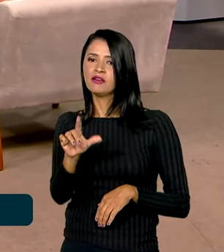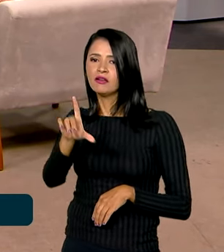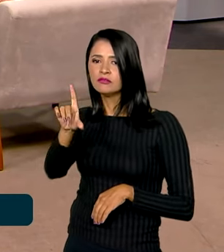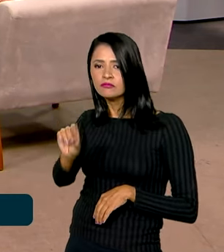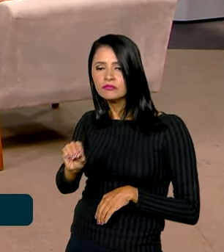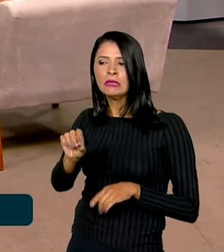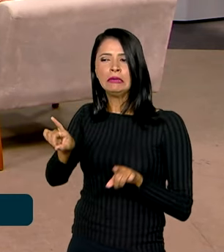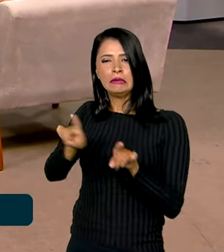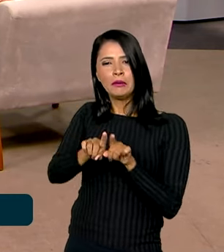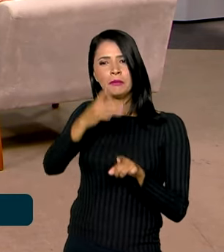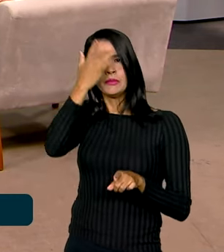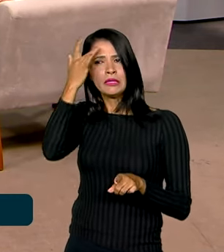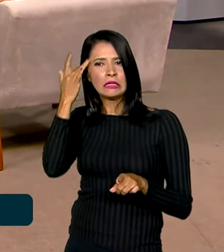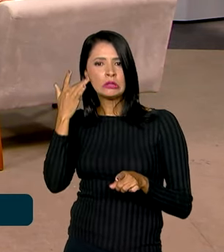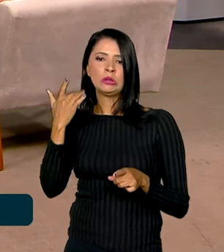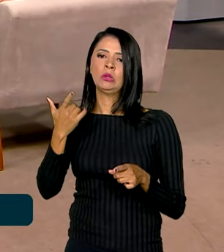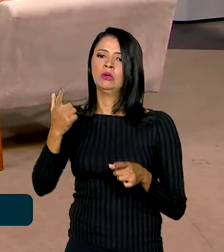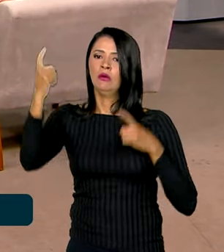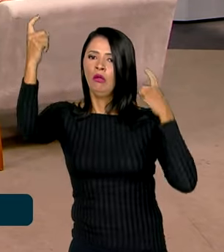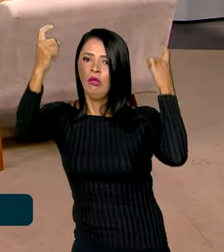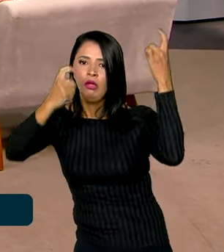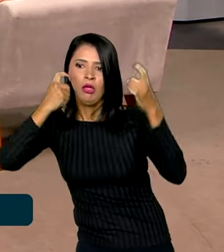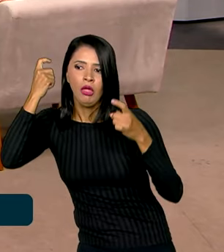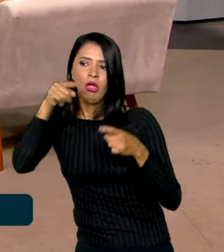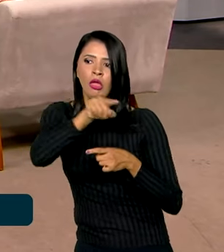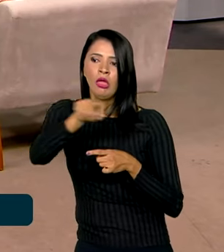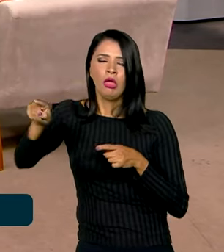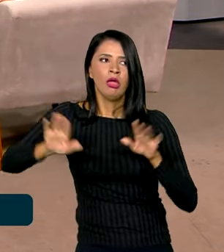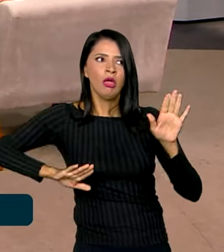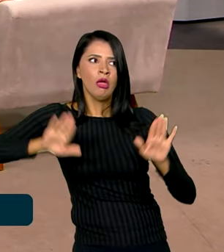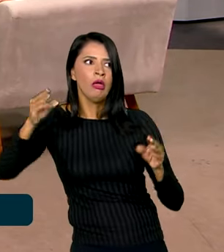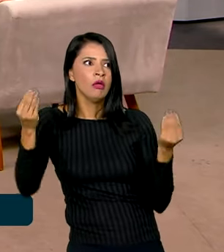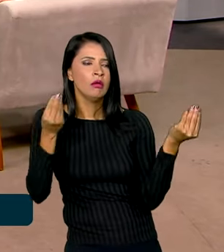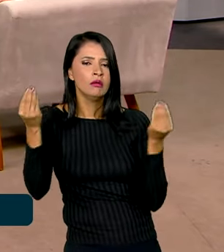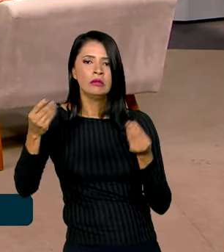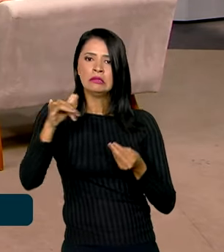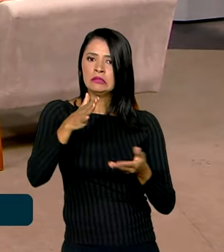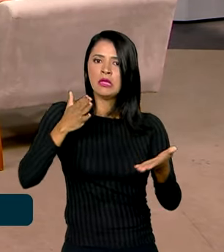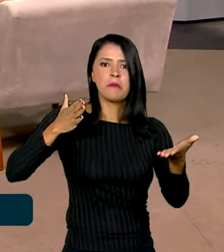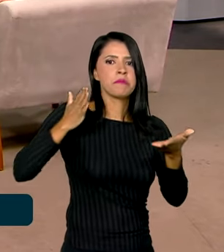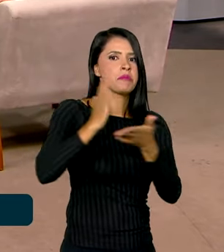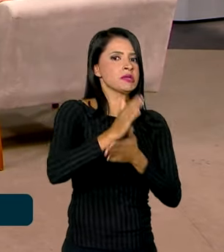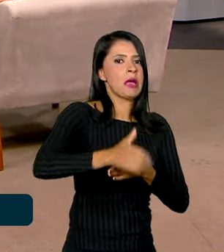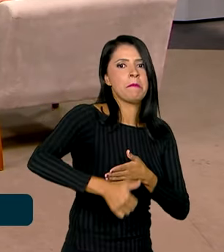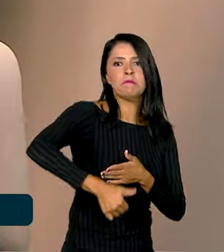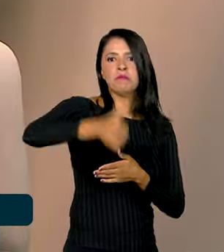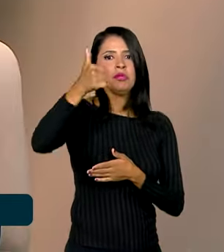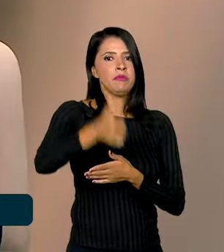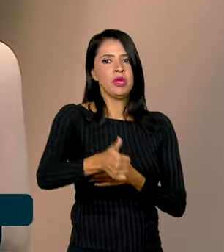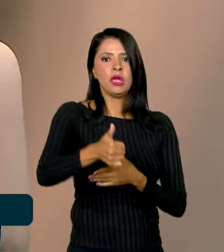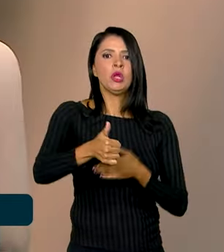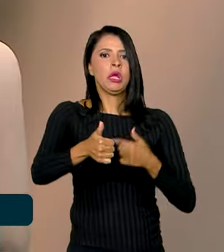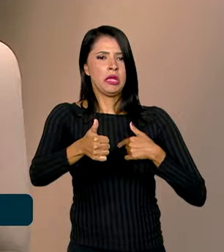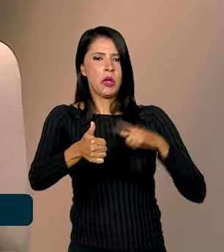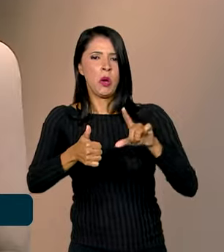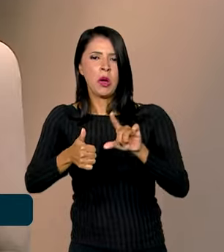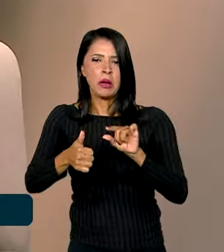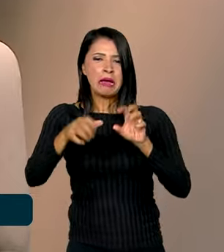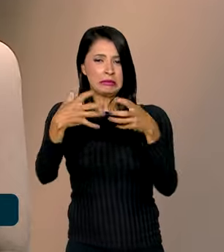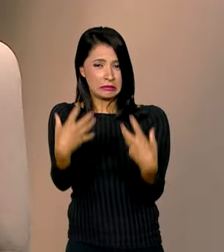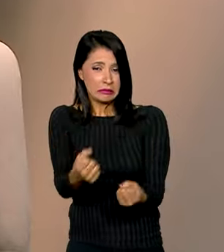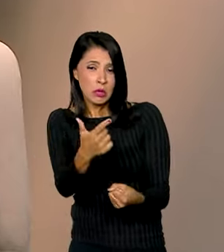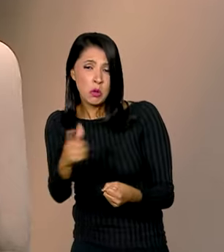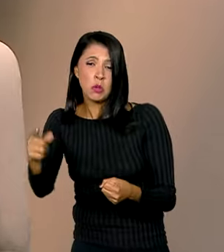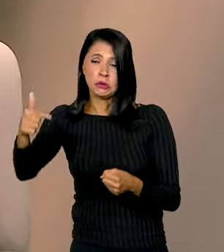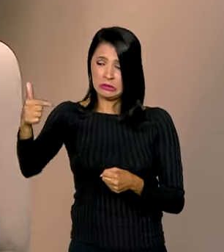demanda dos candidatos, a preocupação que eles tinham, falou assim, ah, poxa, se eu não passar para o meu primeiro lugar e eu aceitar um que era o meu segundo ou